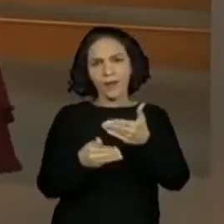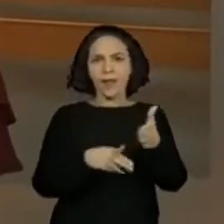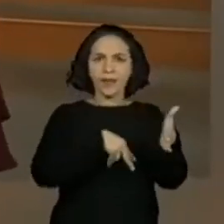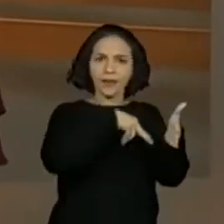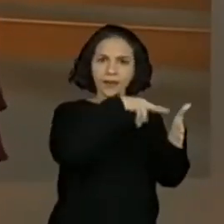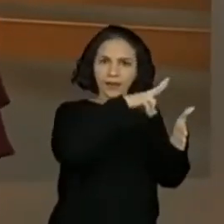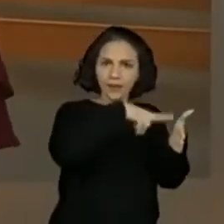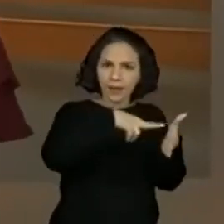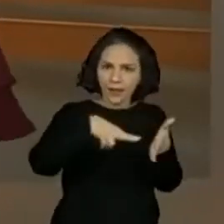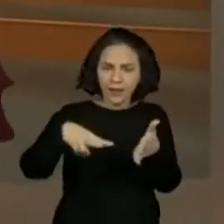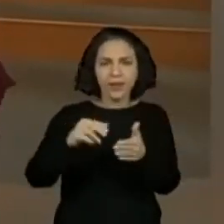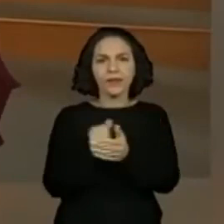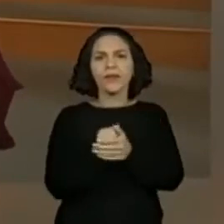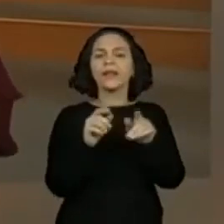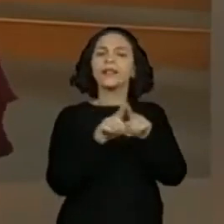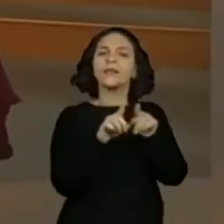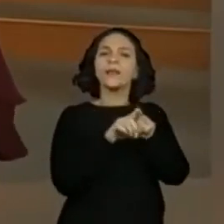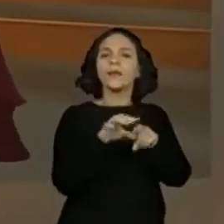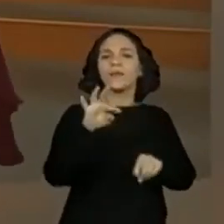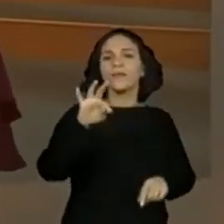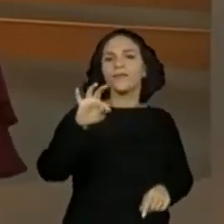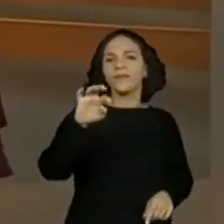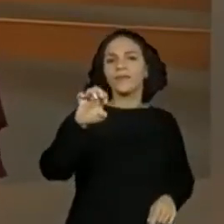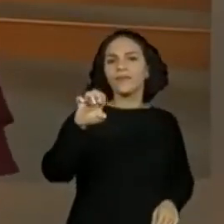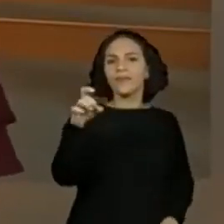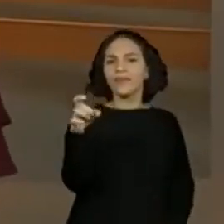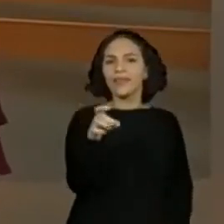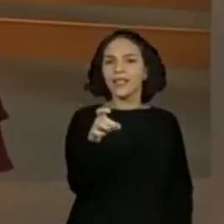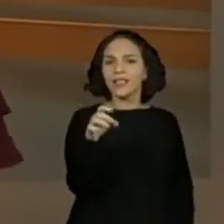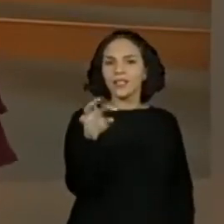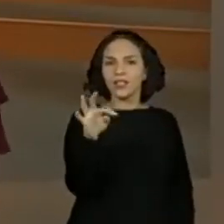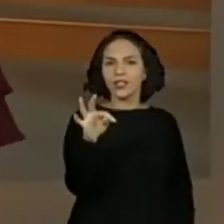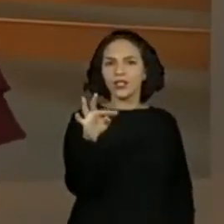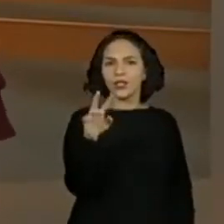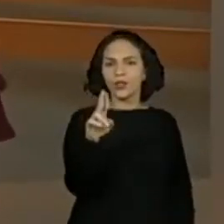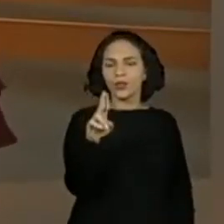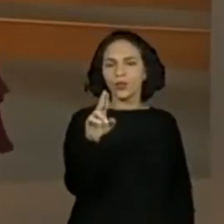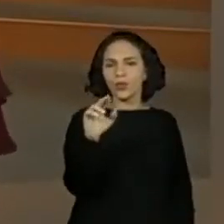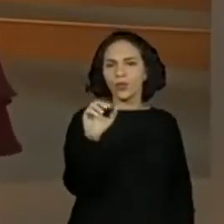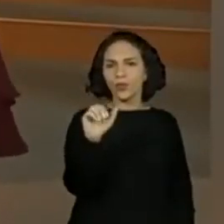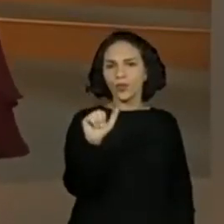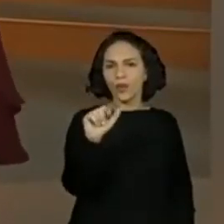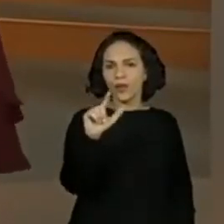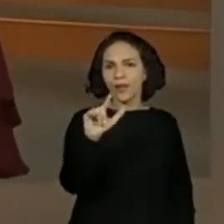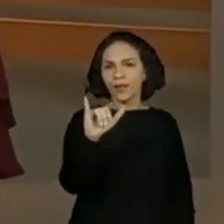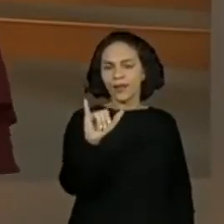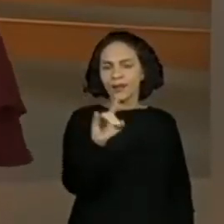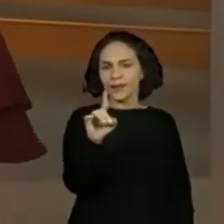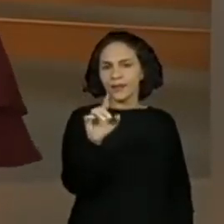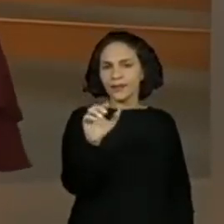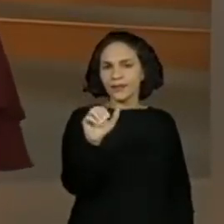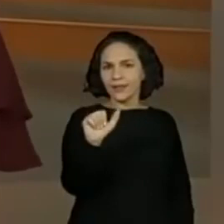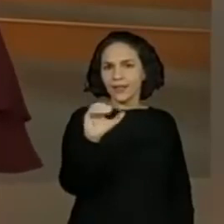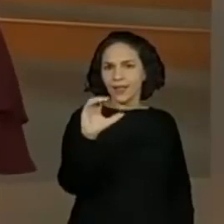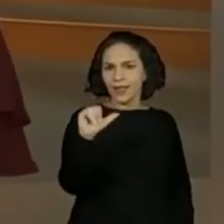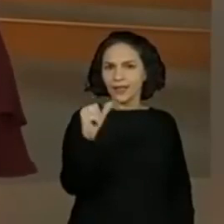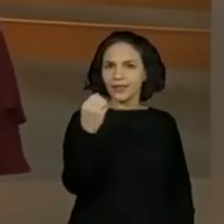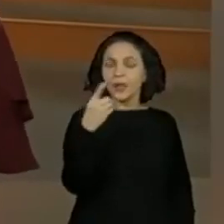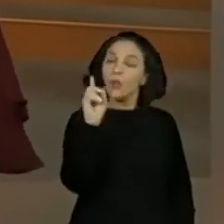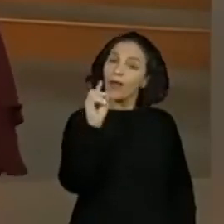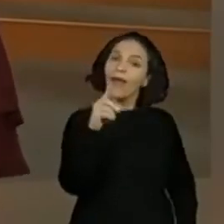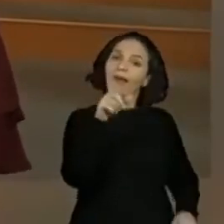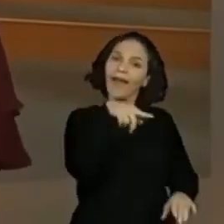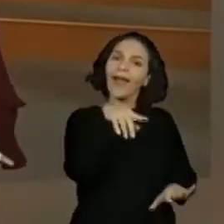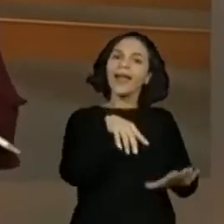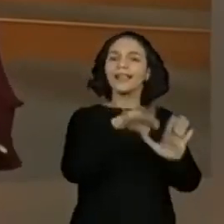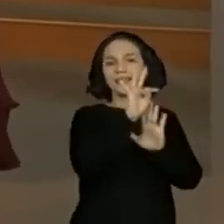até a textualização, que é a escrita do texto. Talvez a gente não consiga fazer a revisão. E aí eu convido vocês, professores,